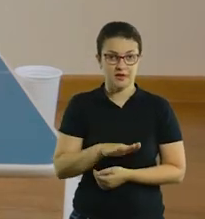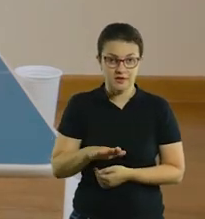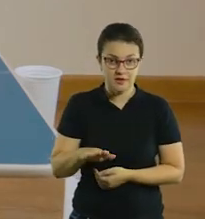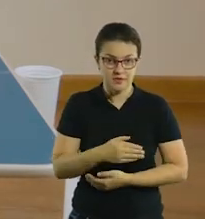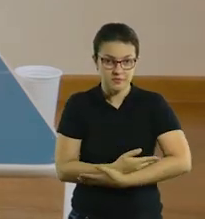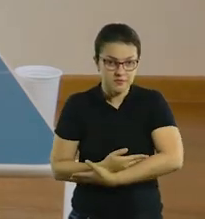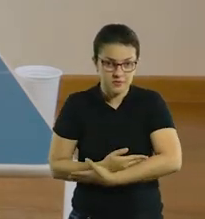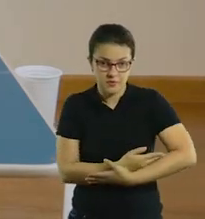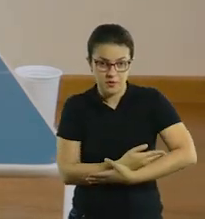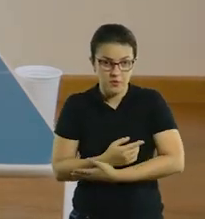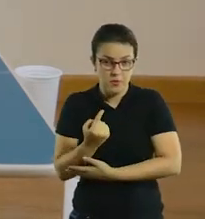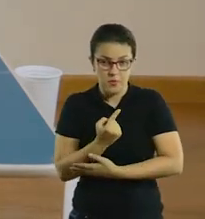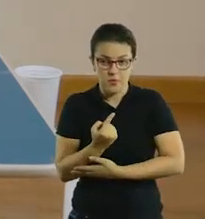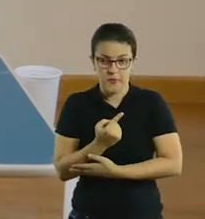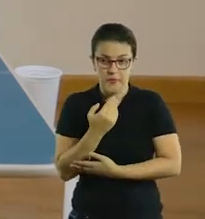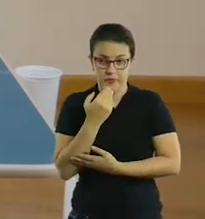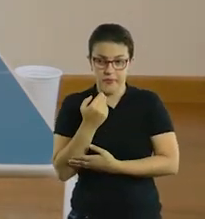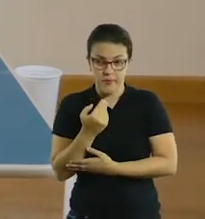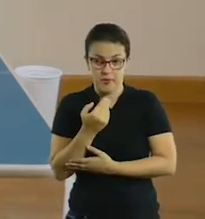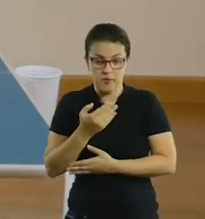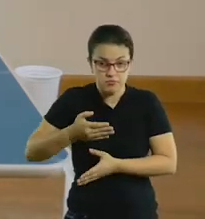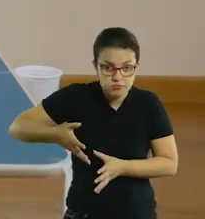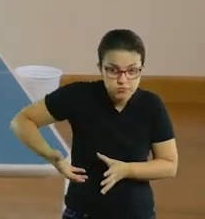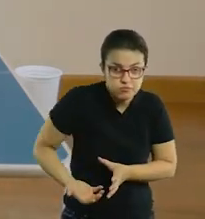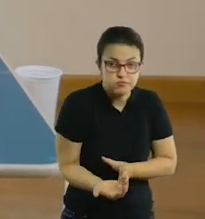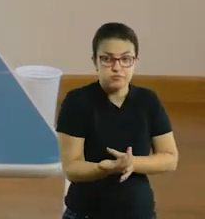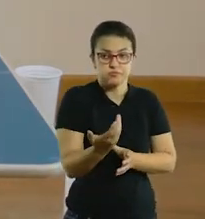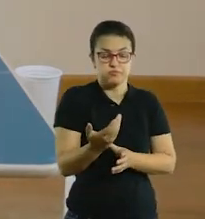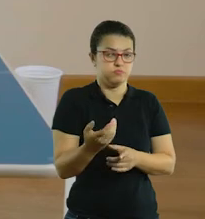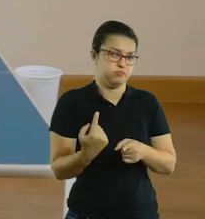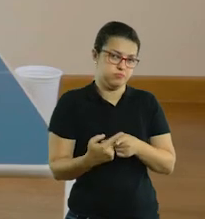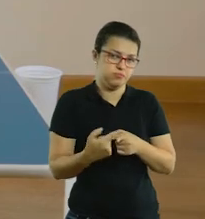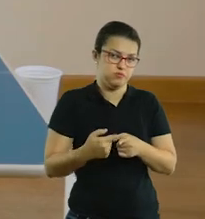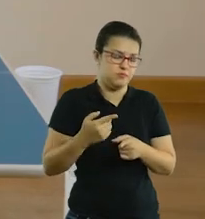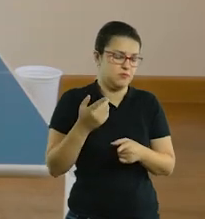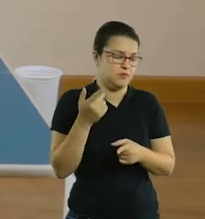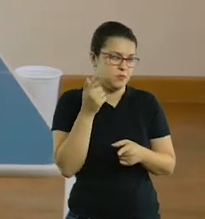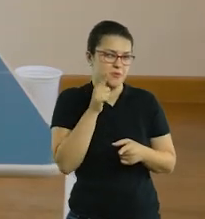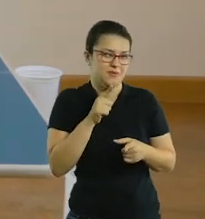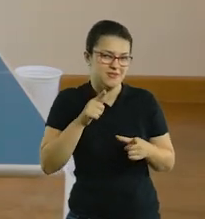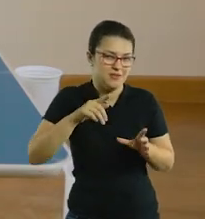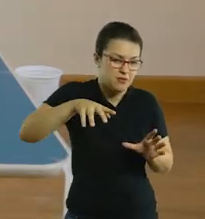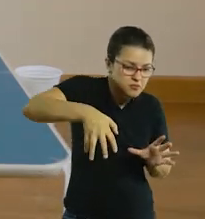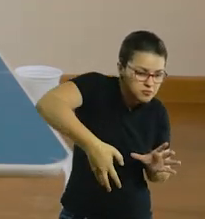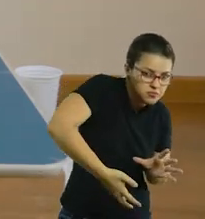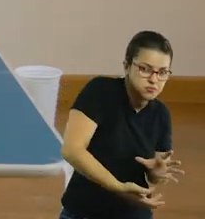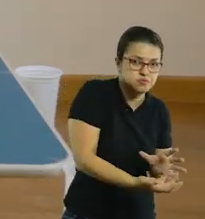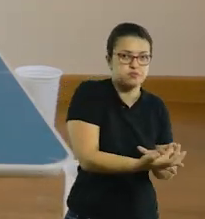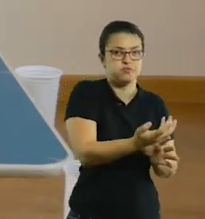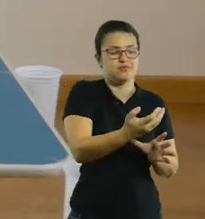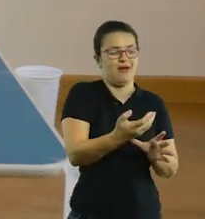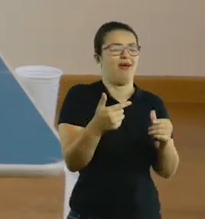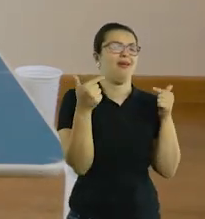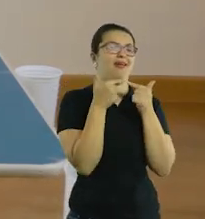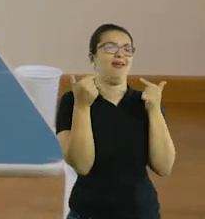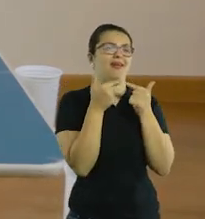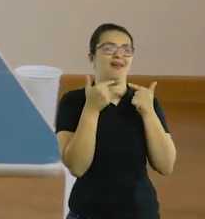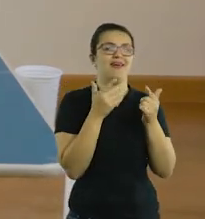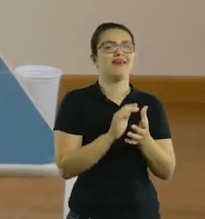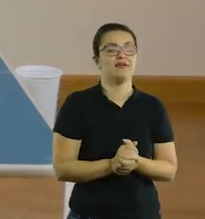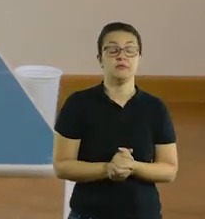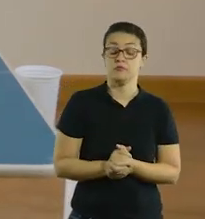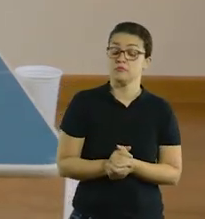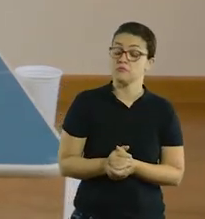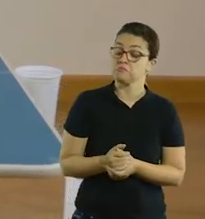crianças de berçário 1, ele vai ter mais facilidade com esses dois, que ele vai conseguir segurar, vai pescando, ele vai dar